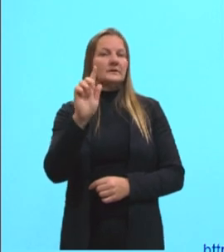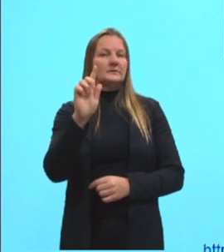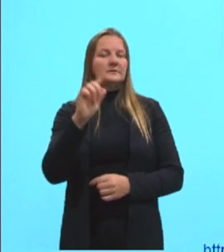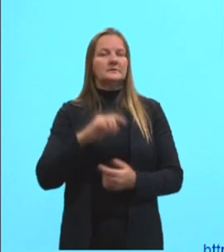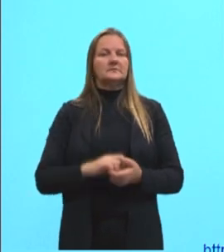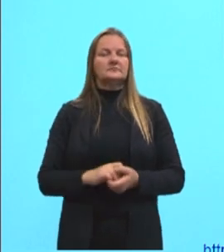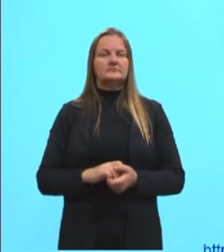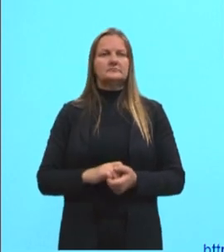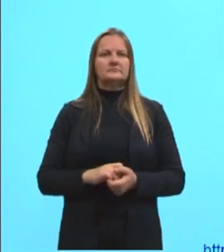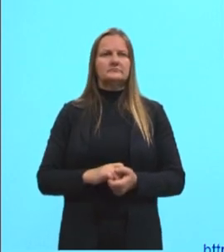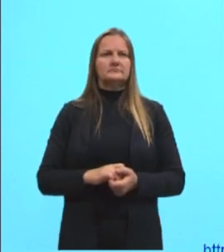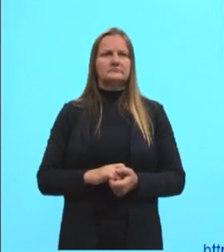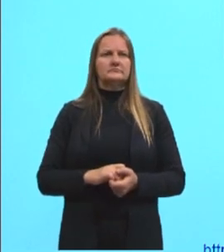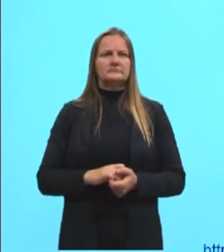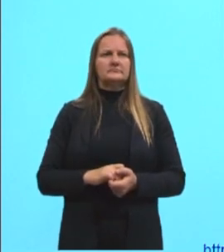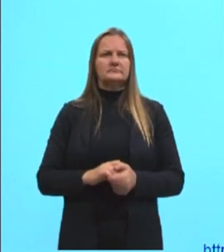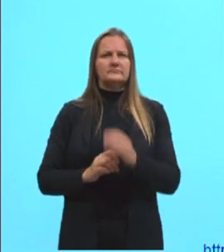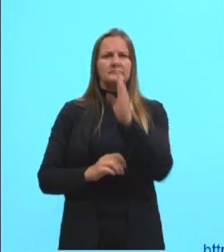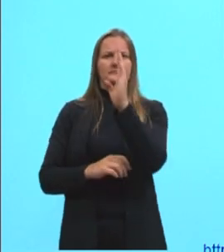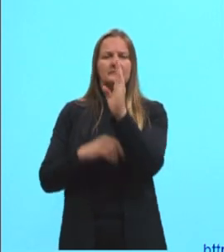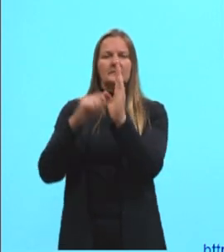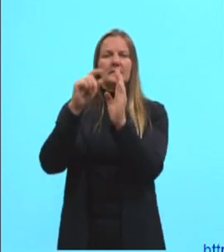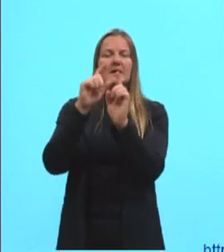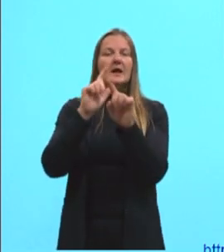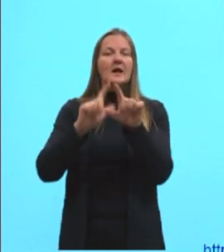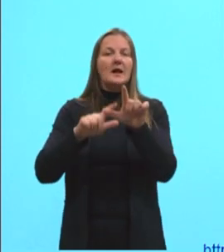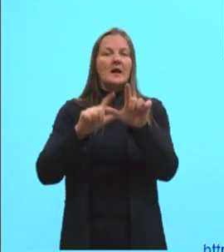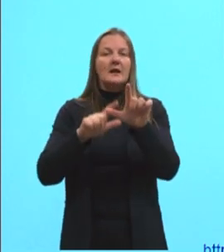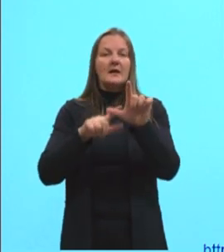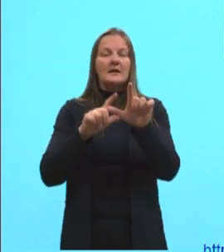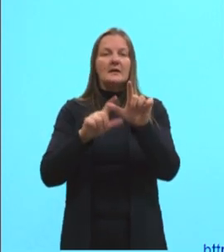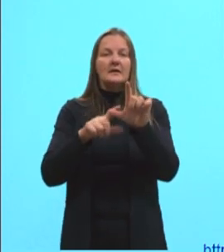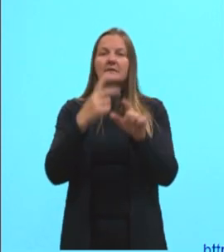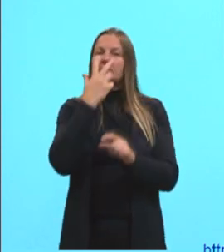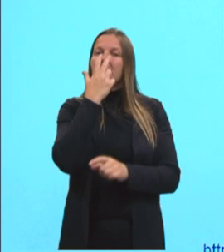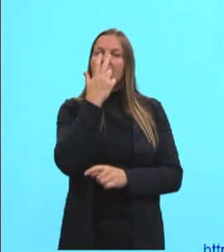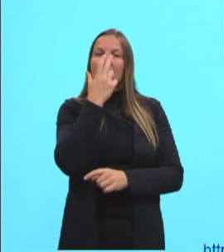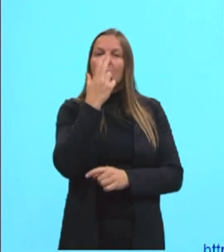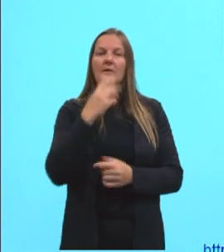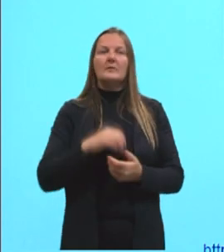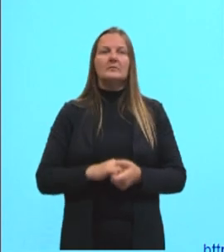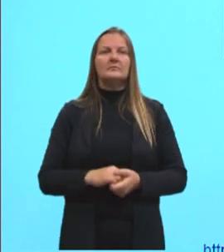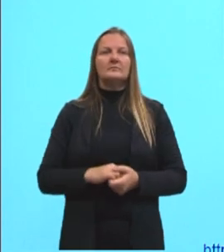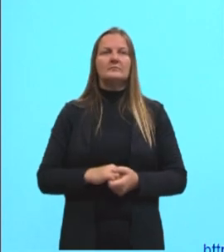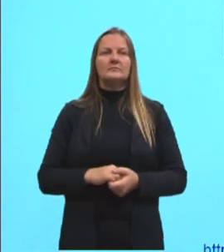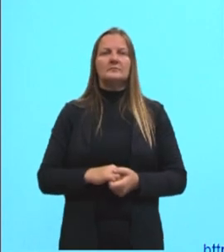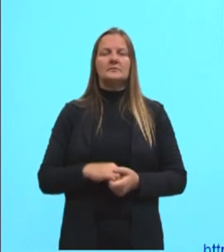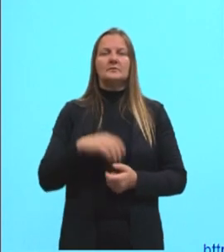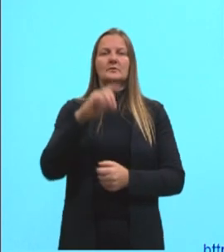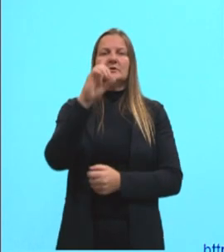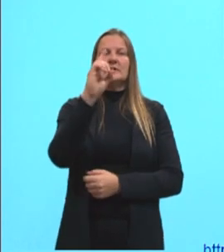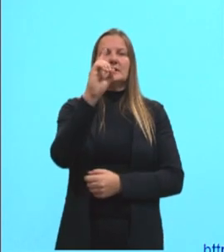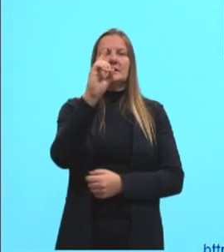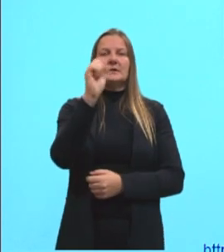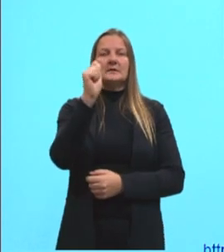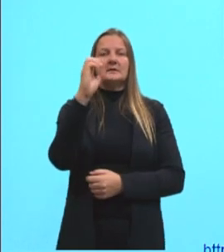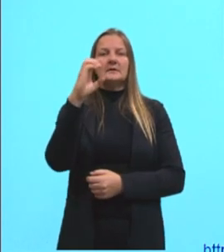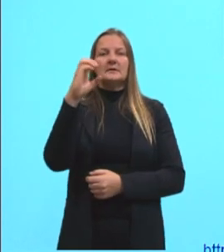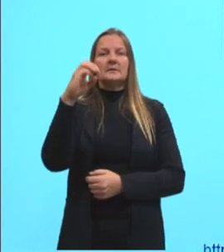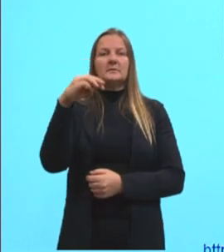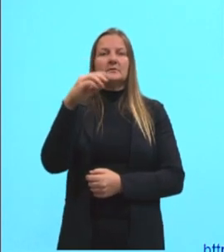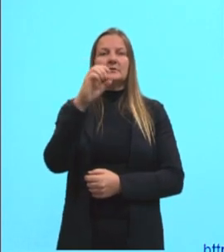valor aqui, ele, a letrinha que nós temos antes, ela continua a mesma. Então, eu tinha decametro, tenho